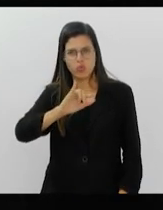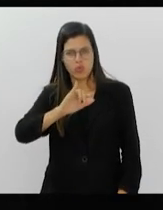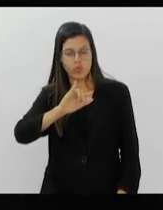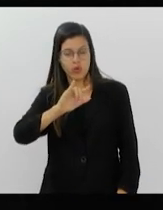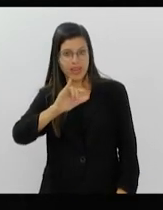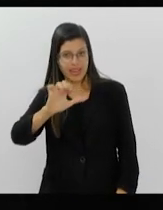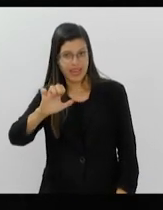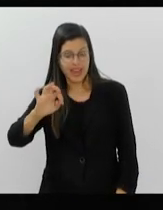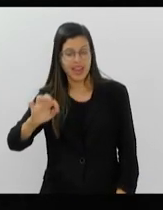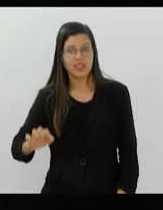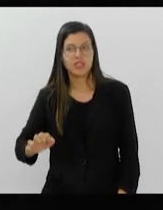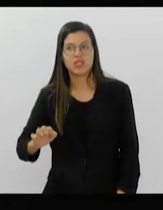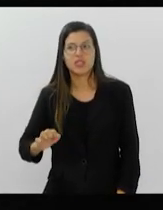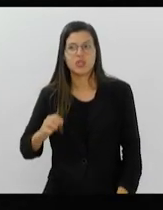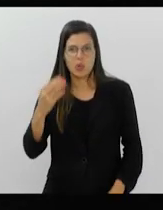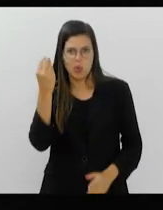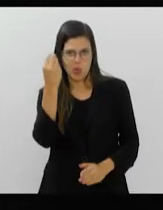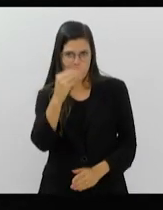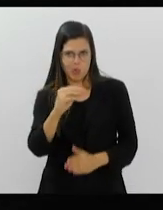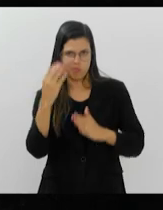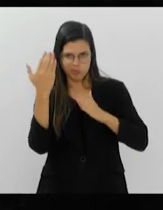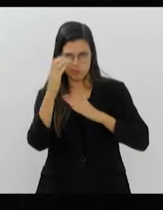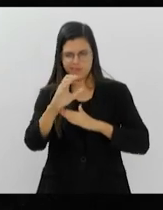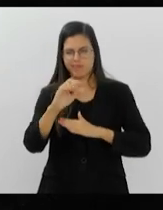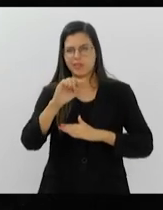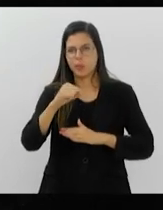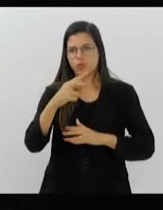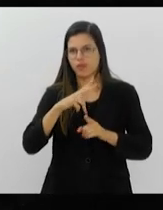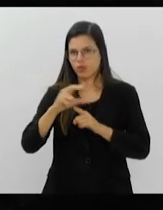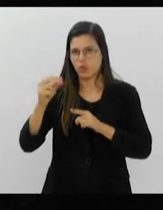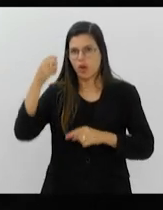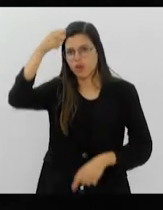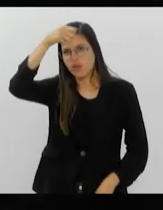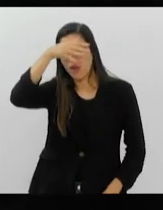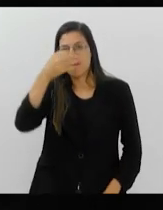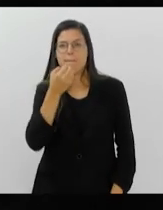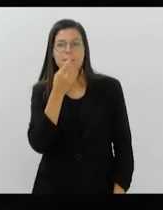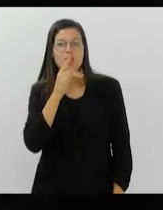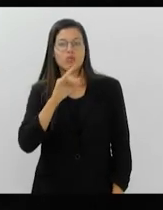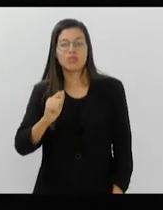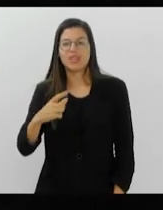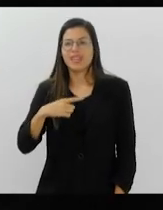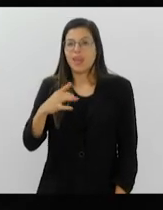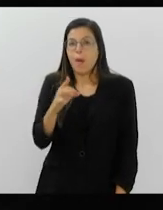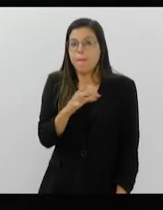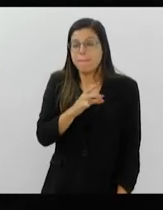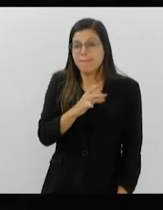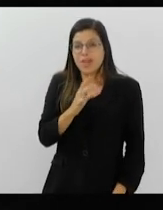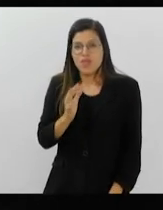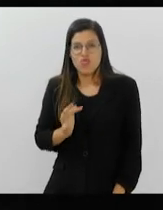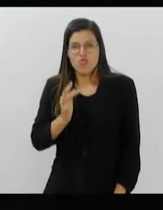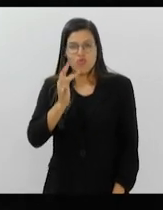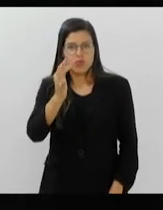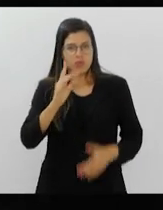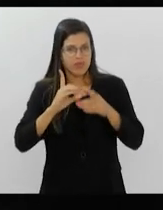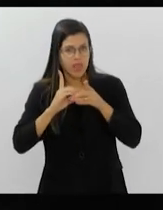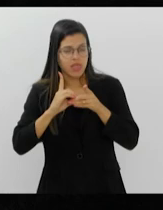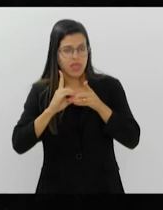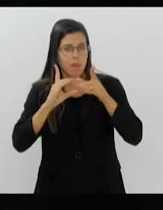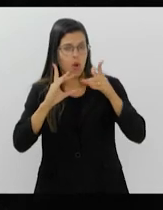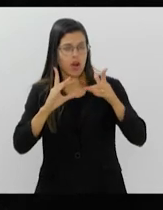depois da vitória de Trump, bom dia, tenho muito medo do futuro das nossas democracias,